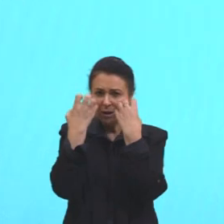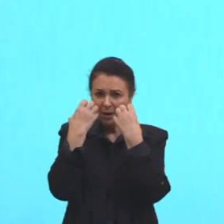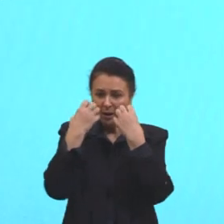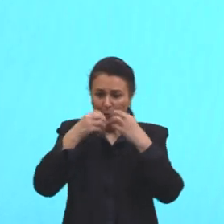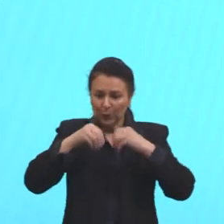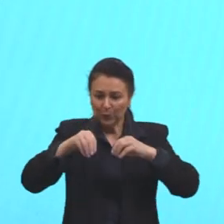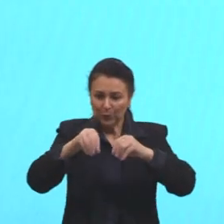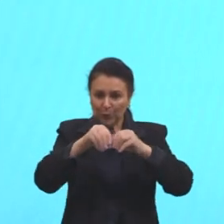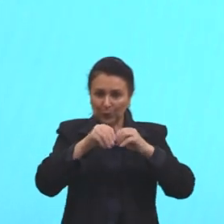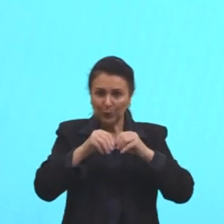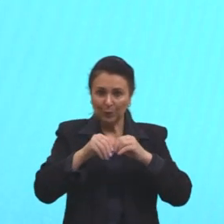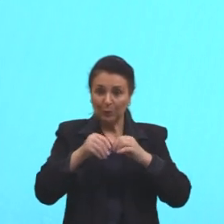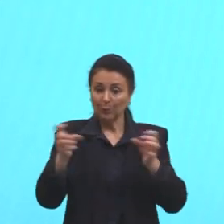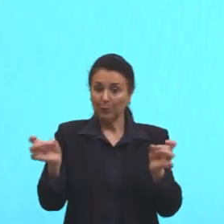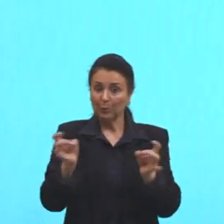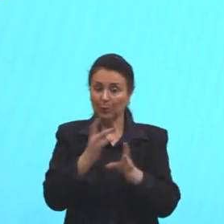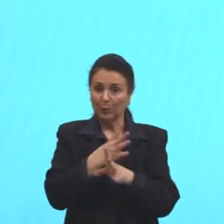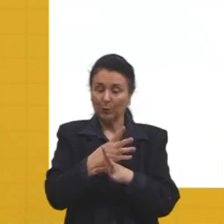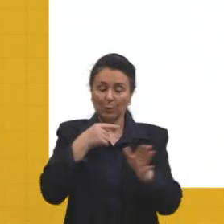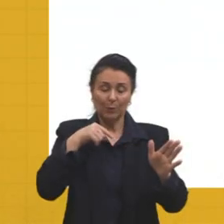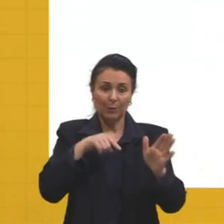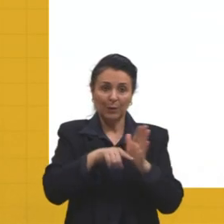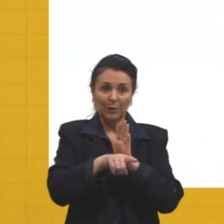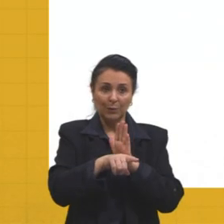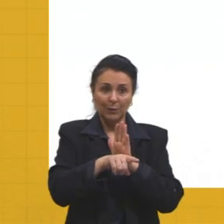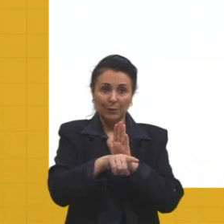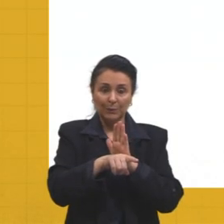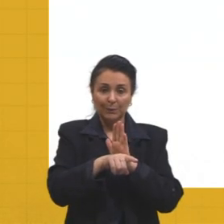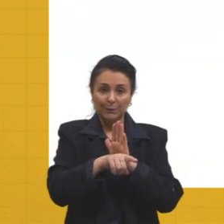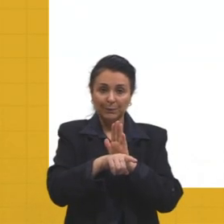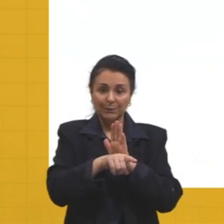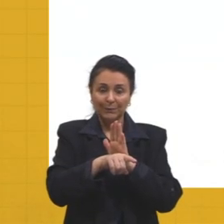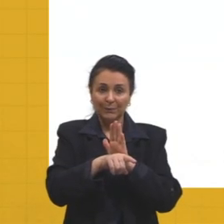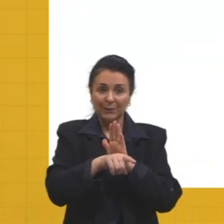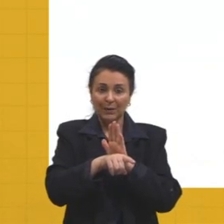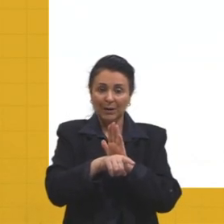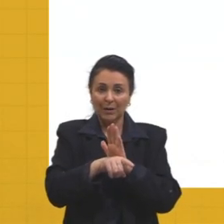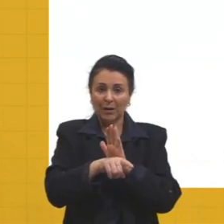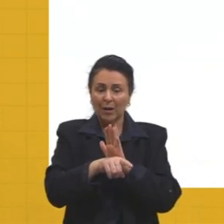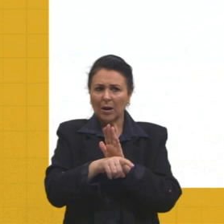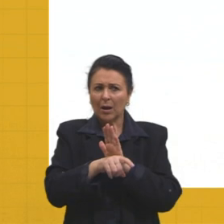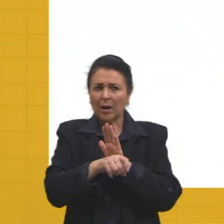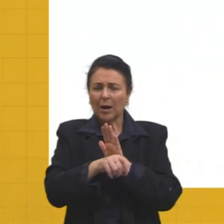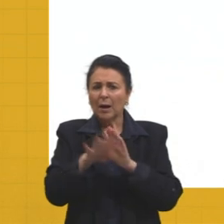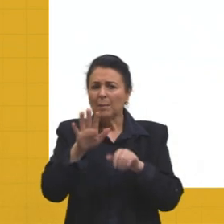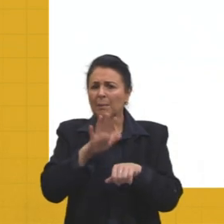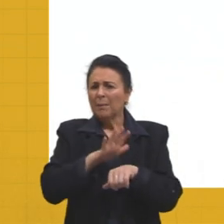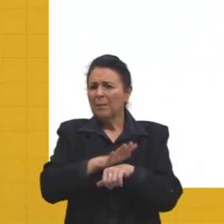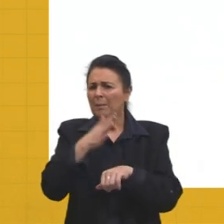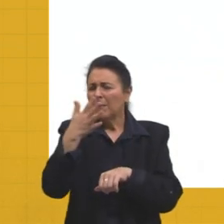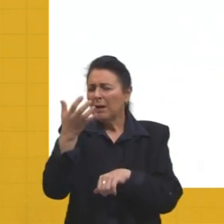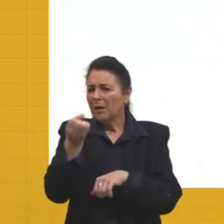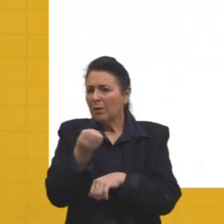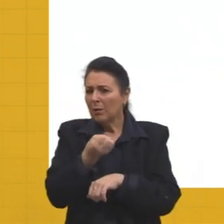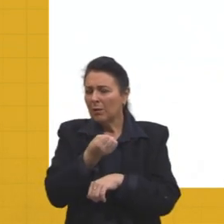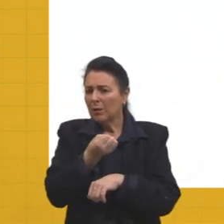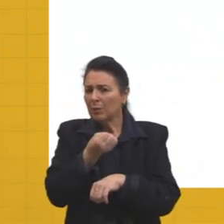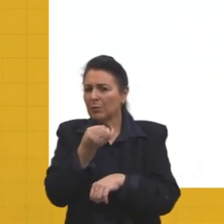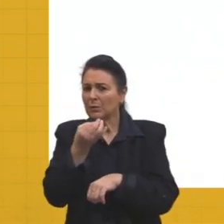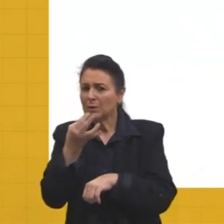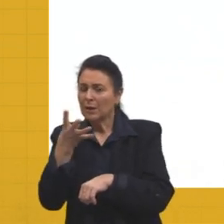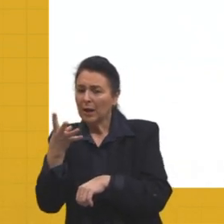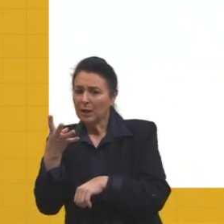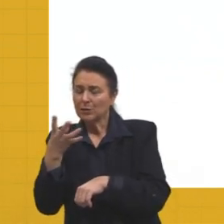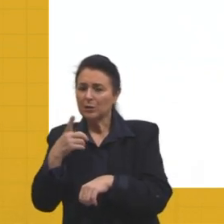Bom, a questão, fala, pergunta, né? quer saber, a maior quantidade de produtos metabolizados